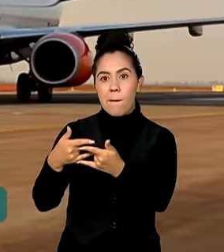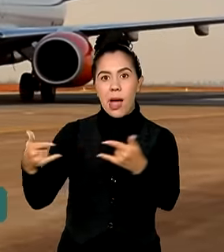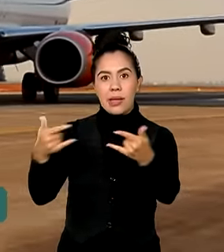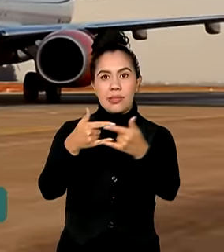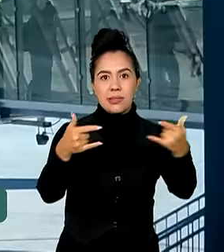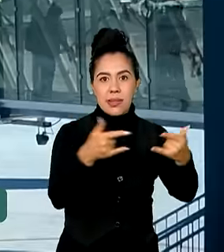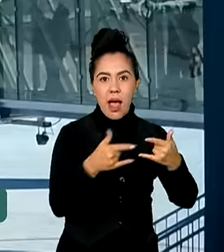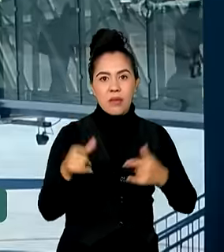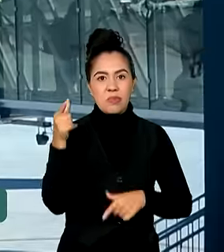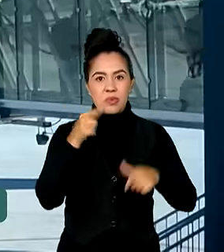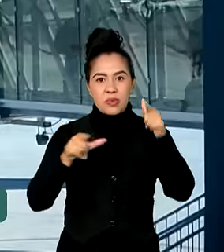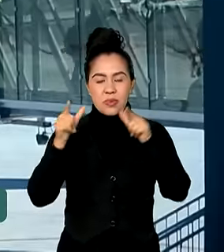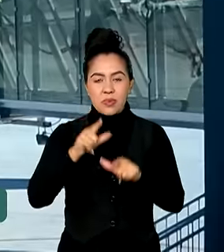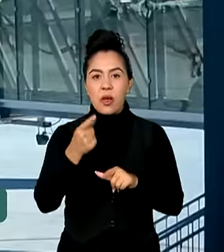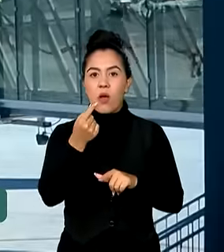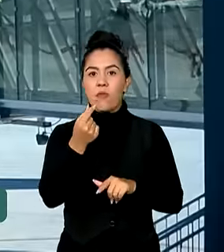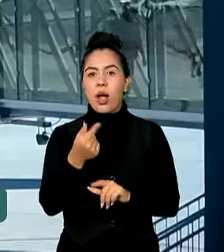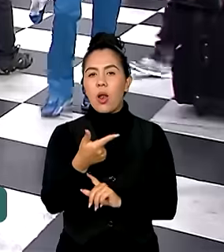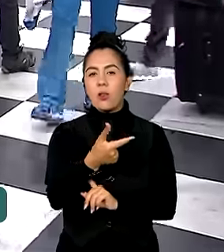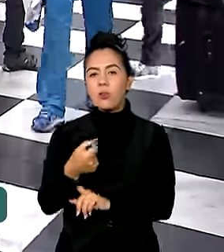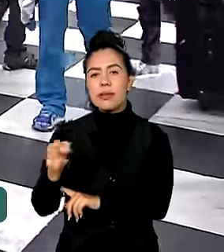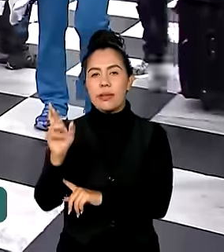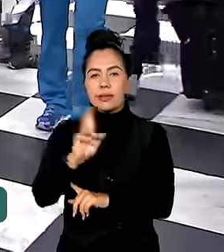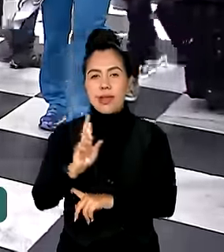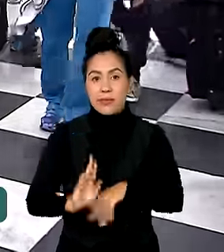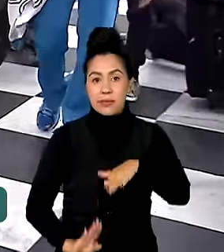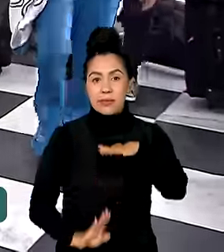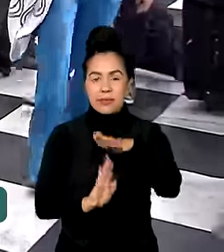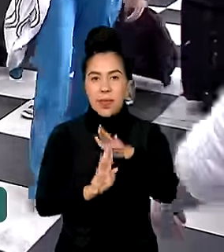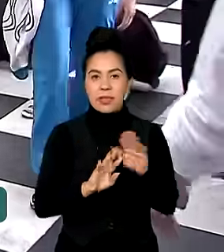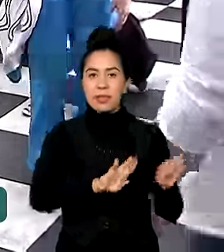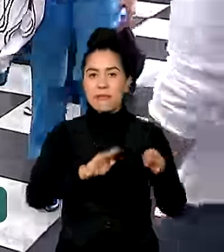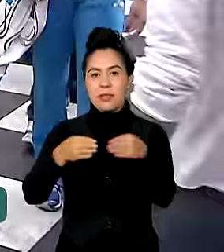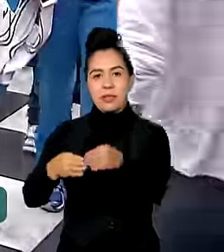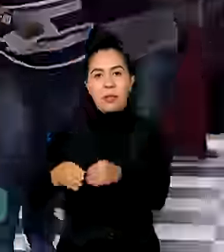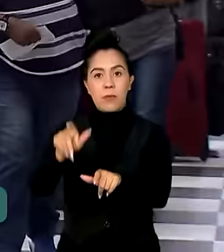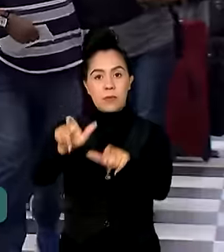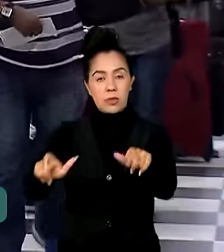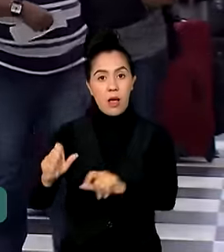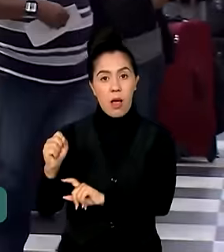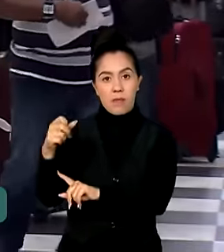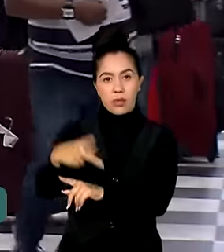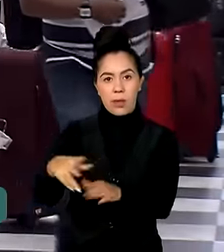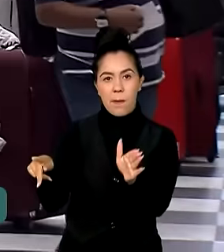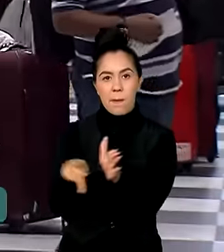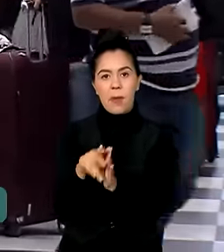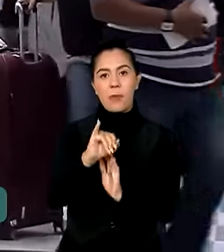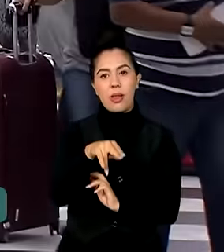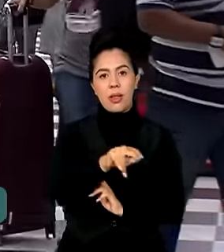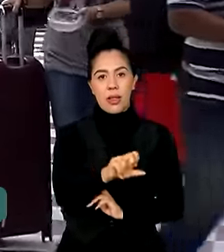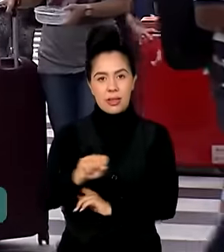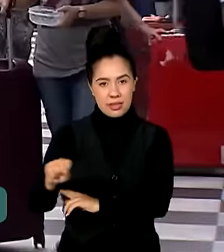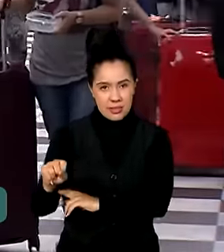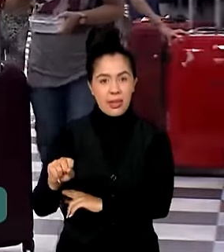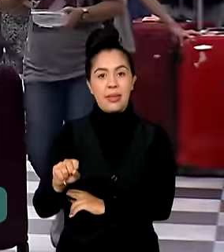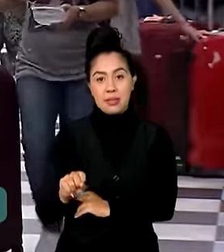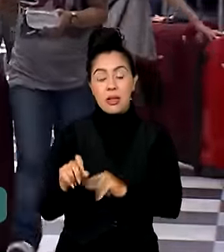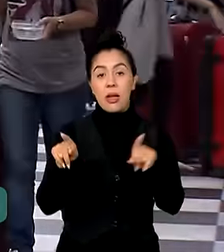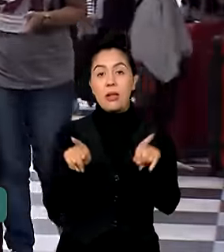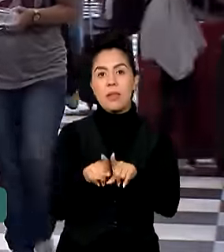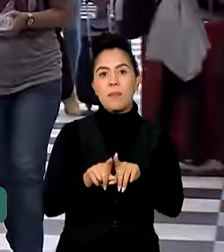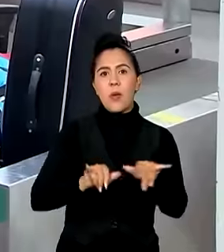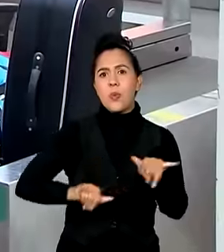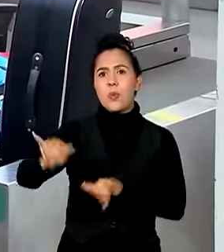ao custo de até 200 reais por trecho para aposentados do INSS, que é o público-alvo do programa. Entre os